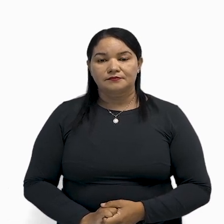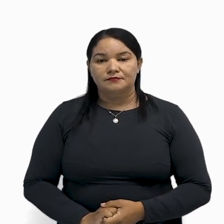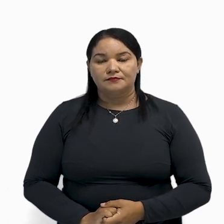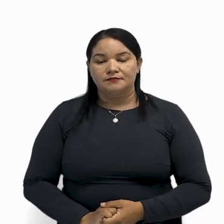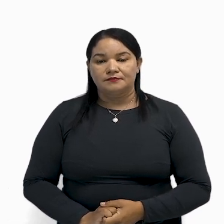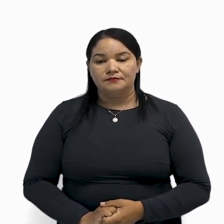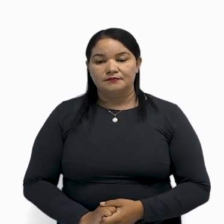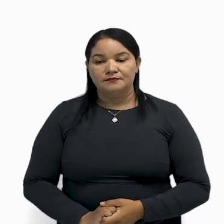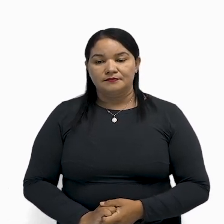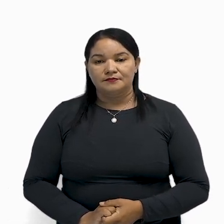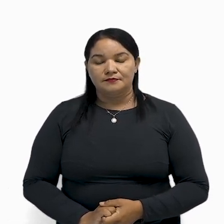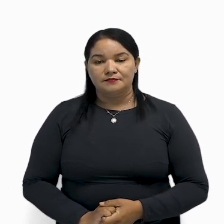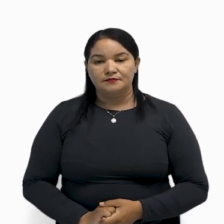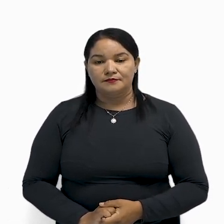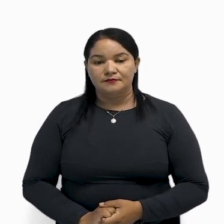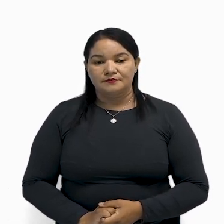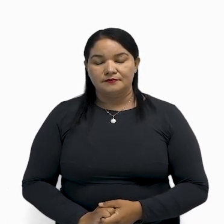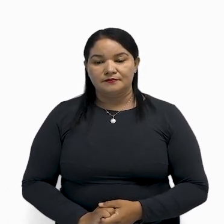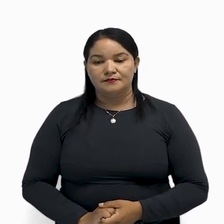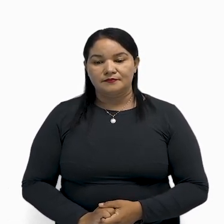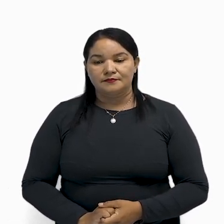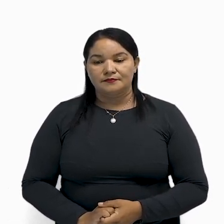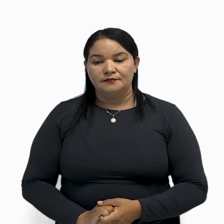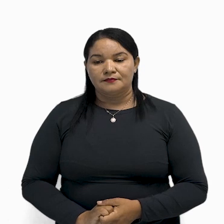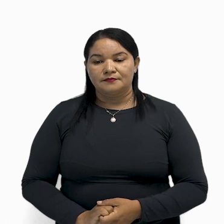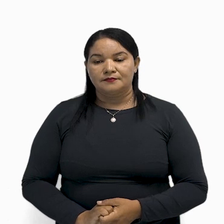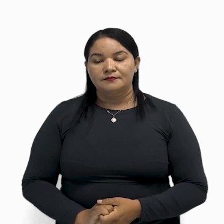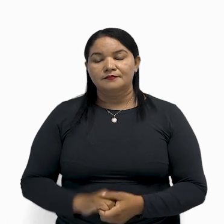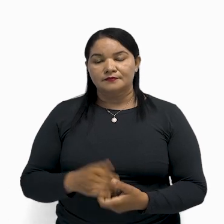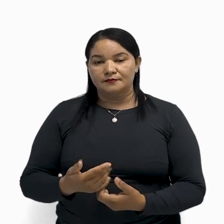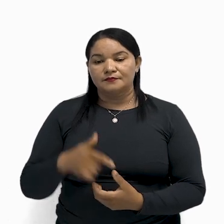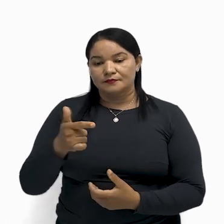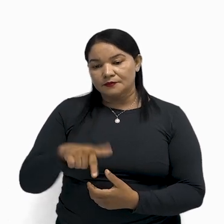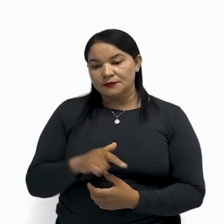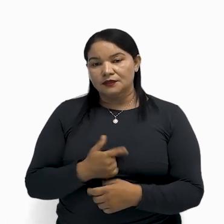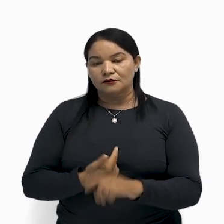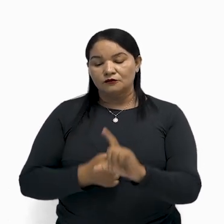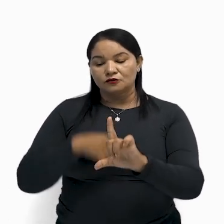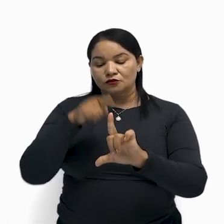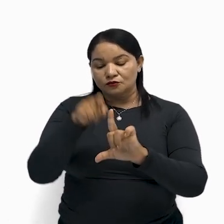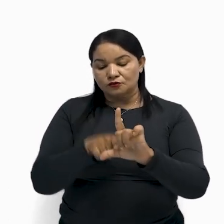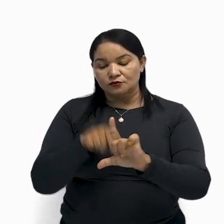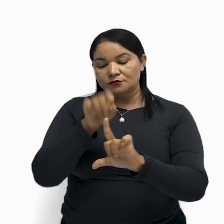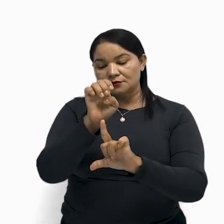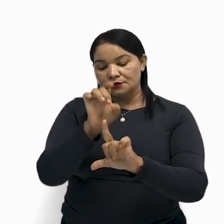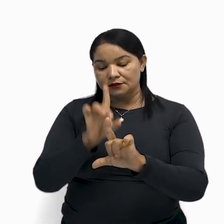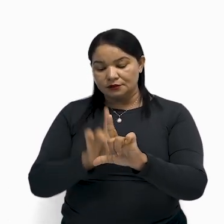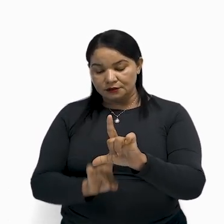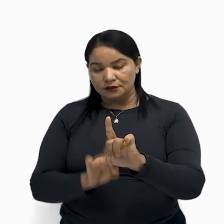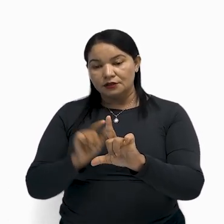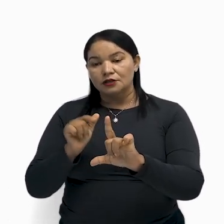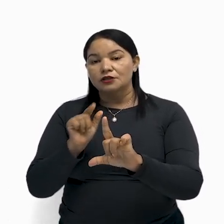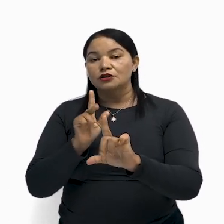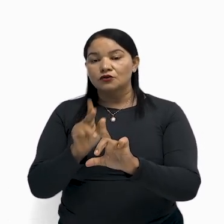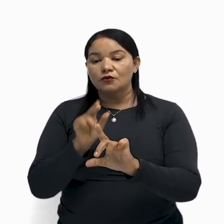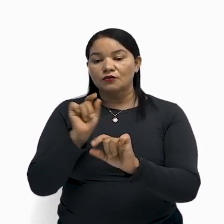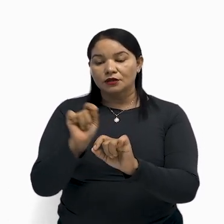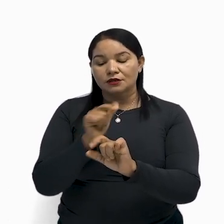segmento ED. Então, o segmento ED é igual a 7,5 cm, tá?